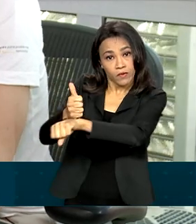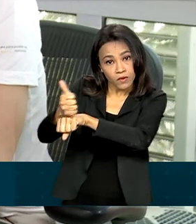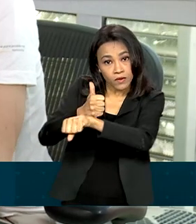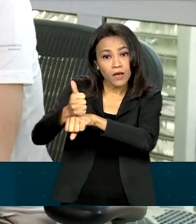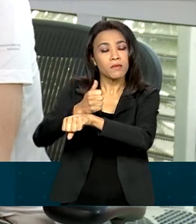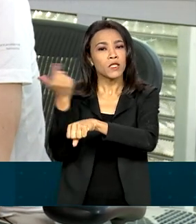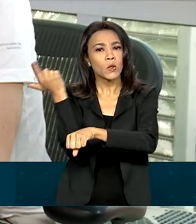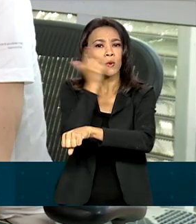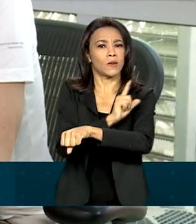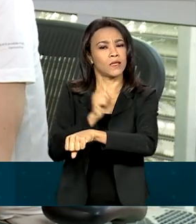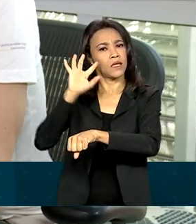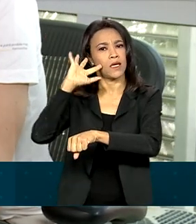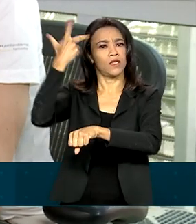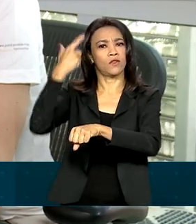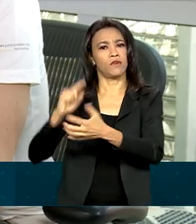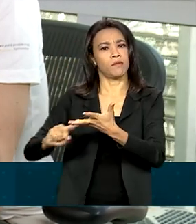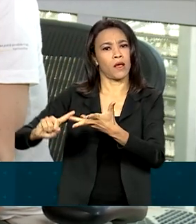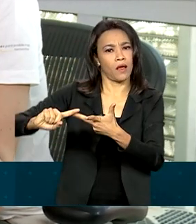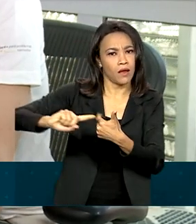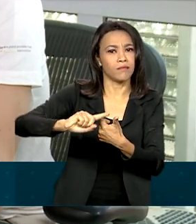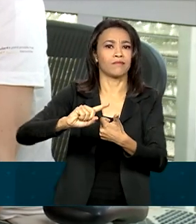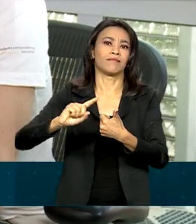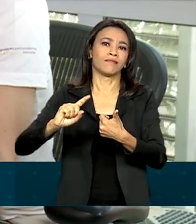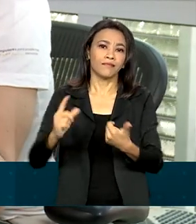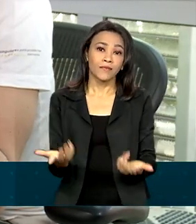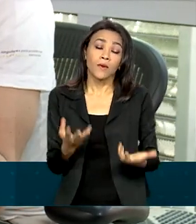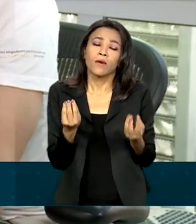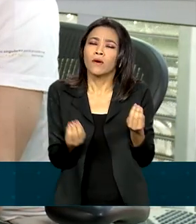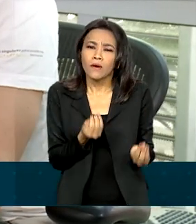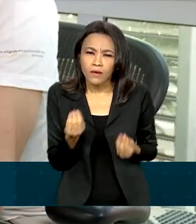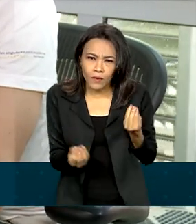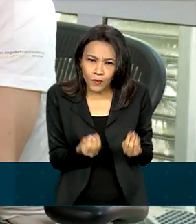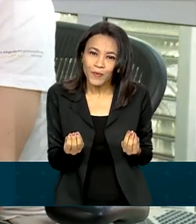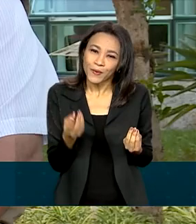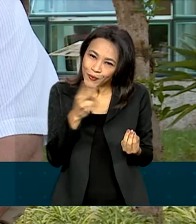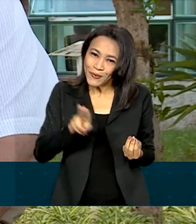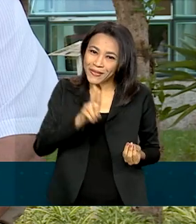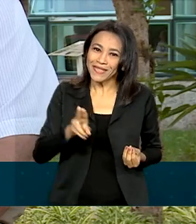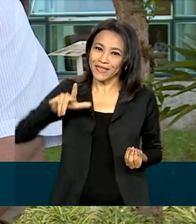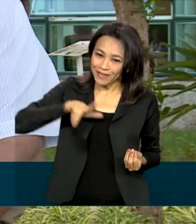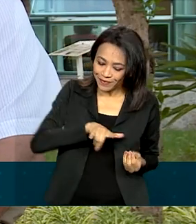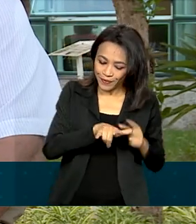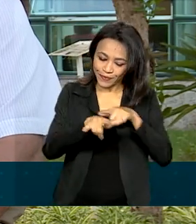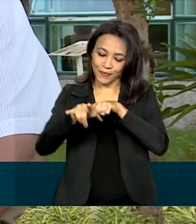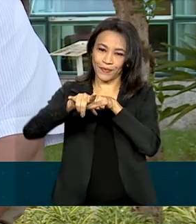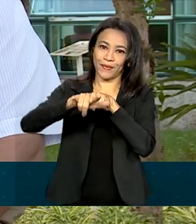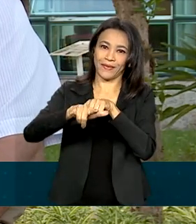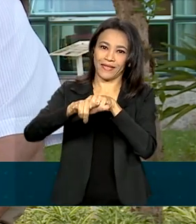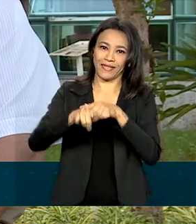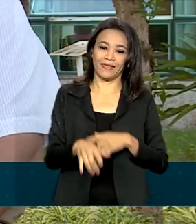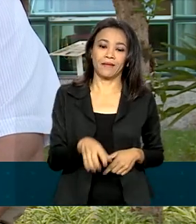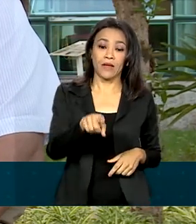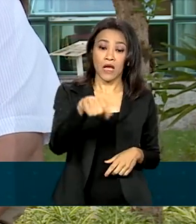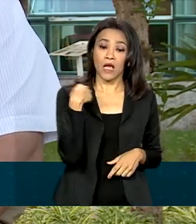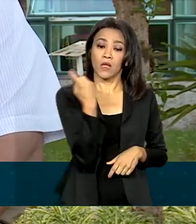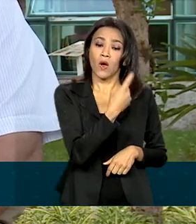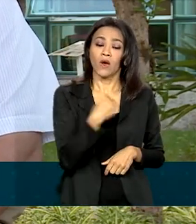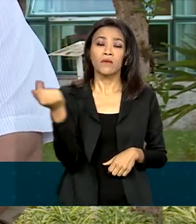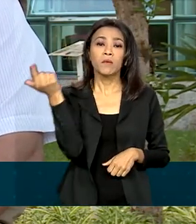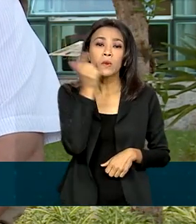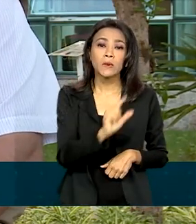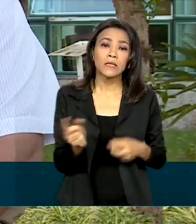desenvolvimento de soluções para a vida humana. Como? Por meio de drones. A gente vai poder verificar